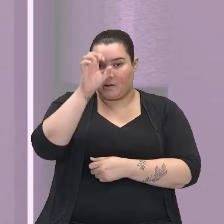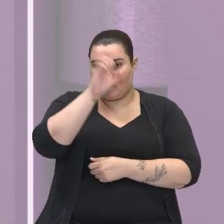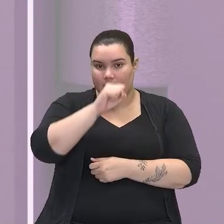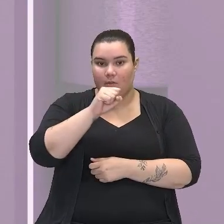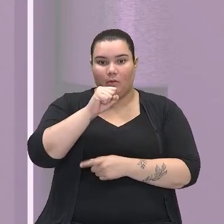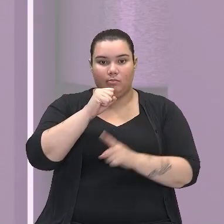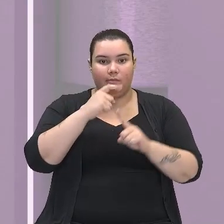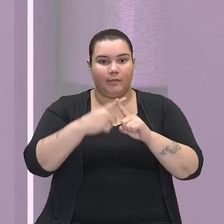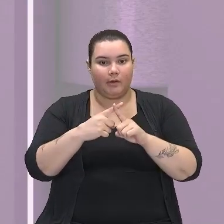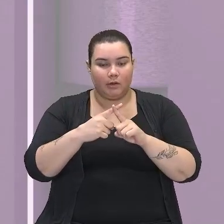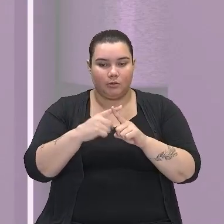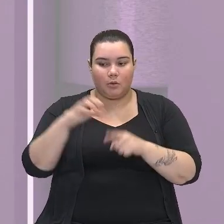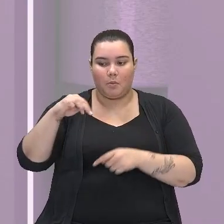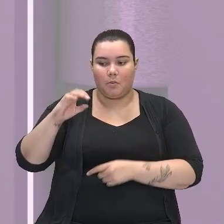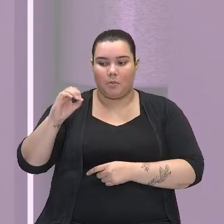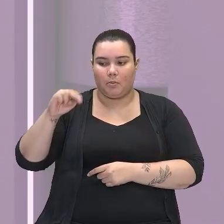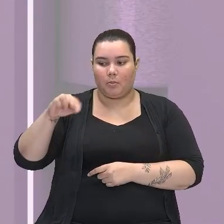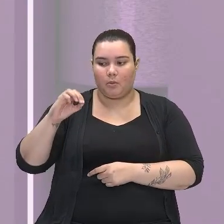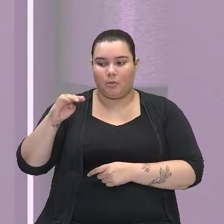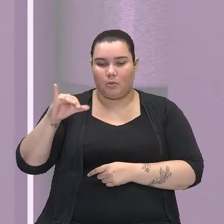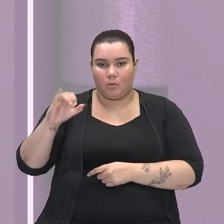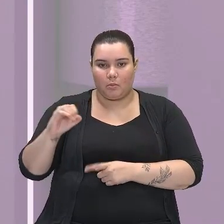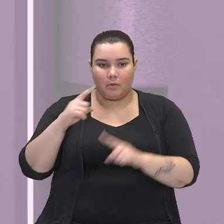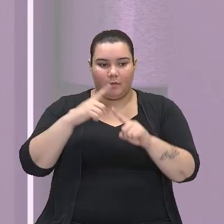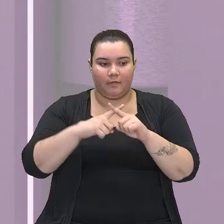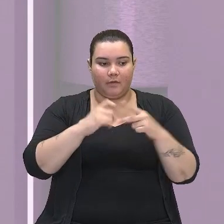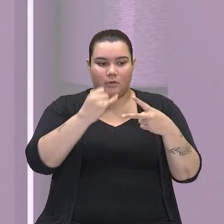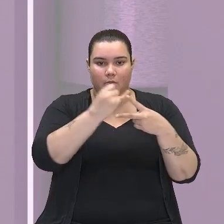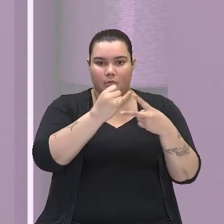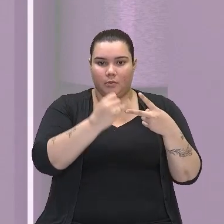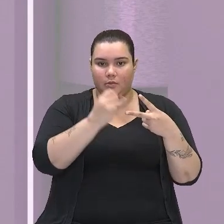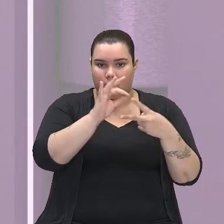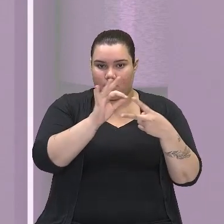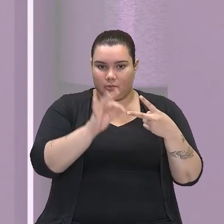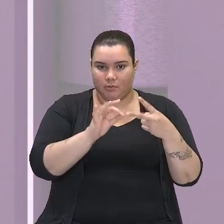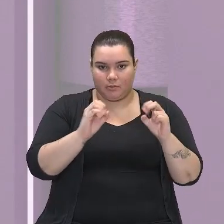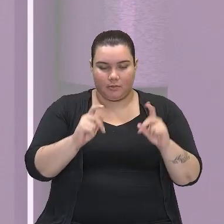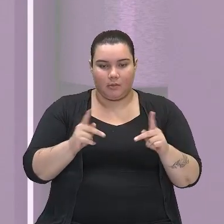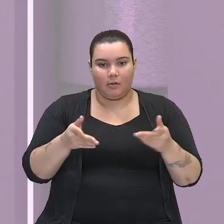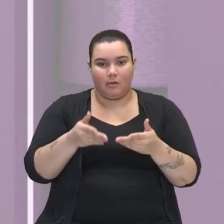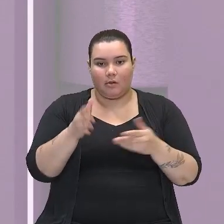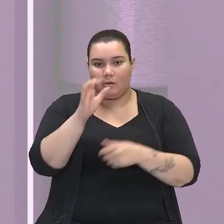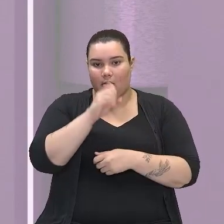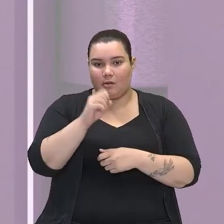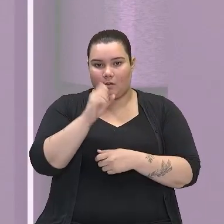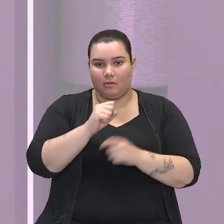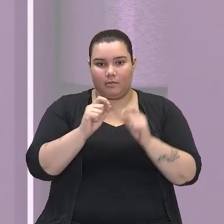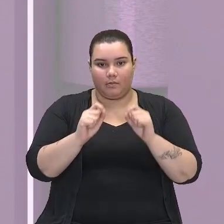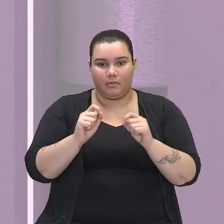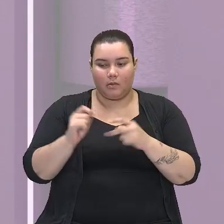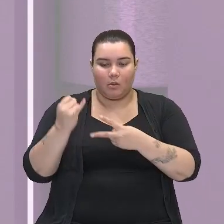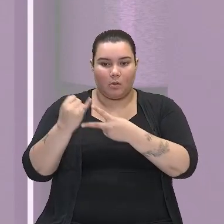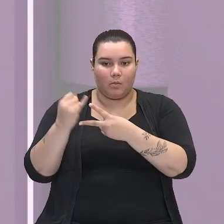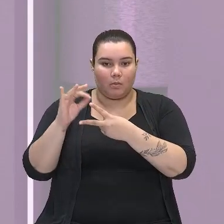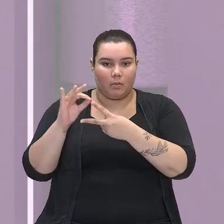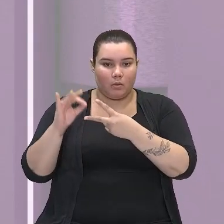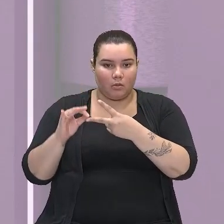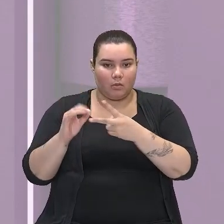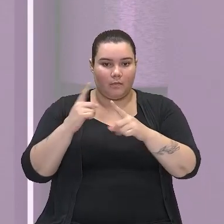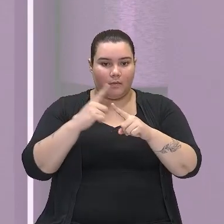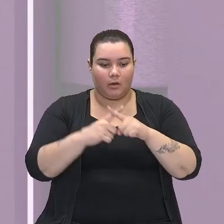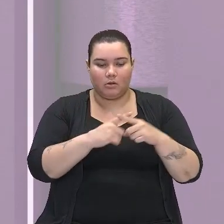multiplicar um monômio por um polinômio. Agora, a gente vai aprender a multiplicar um polinômio